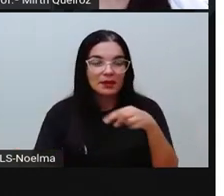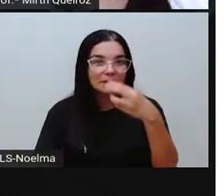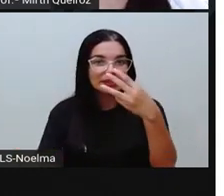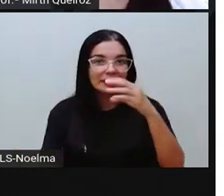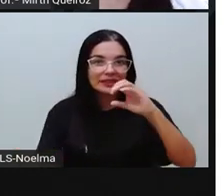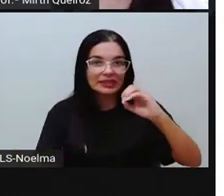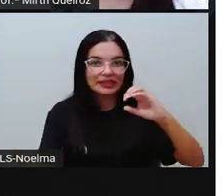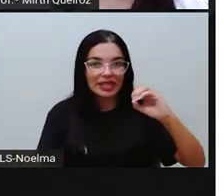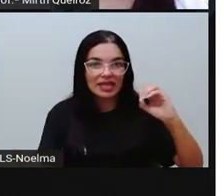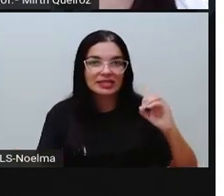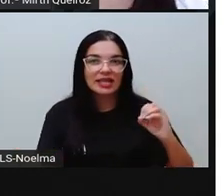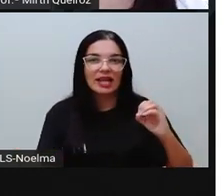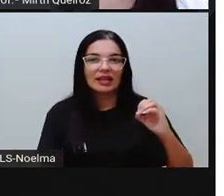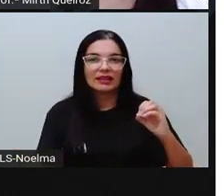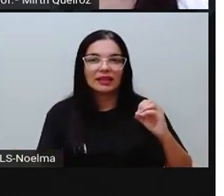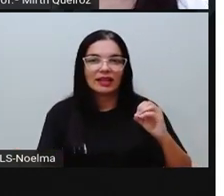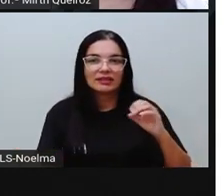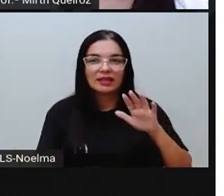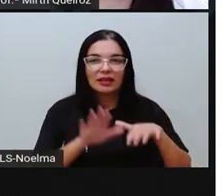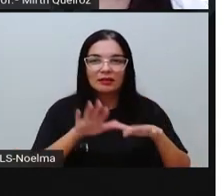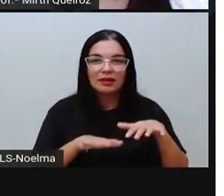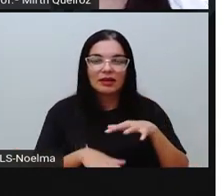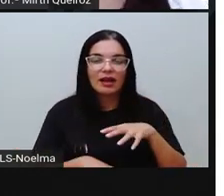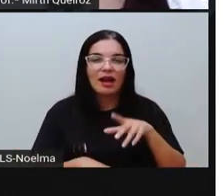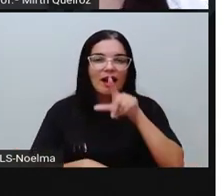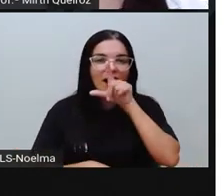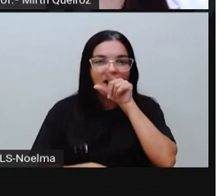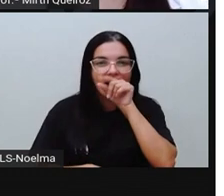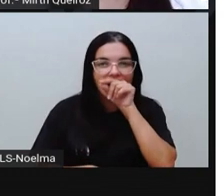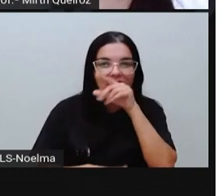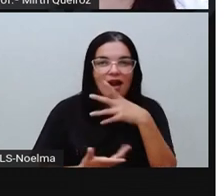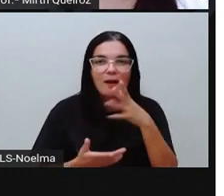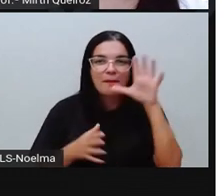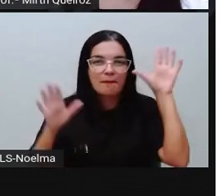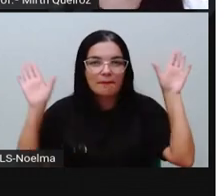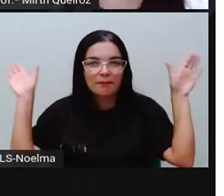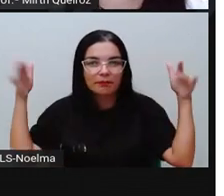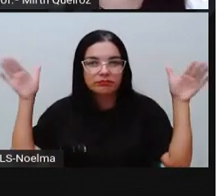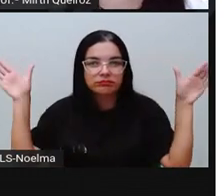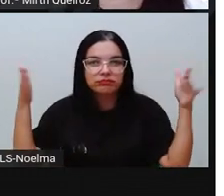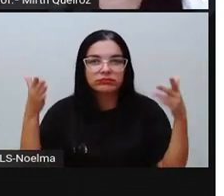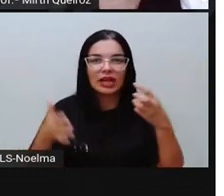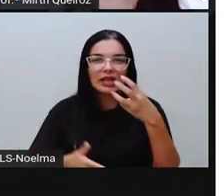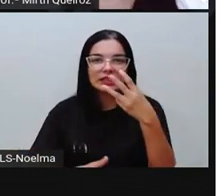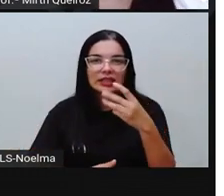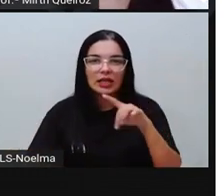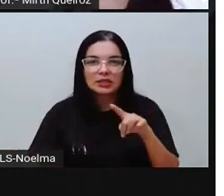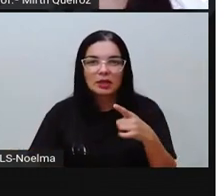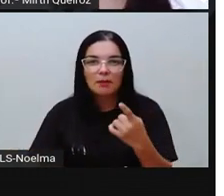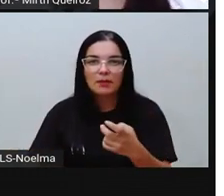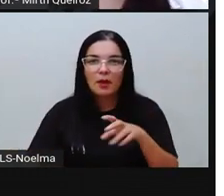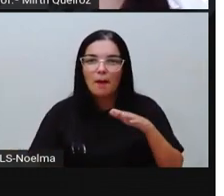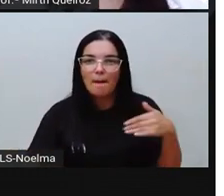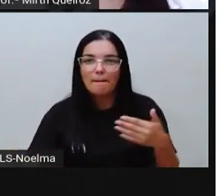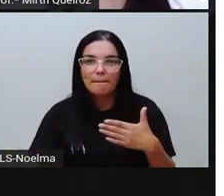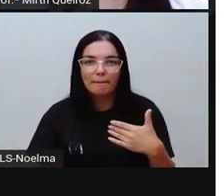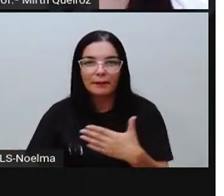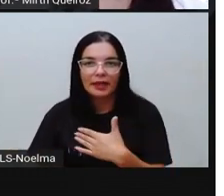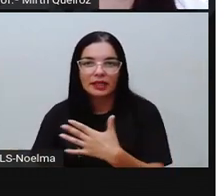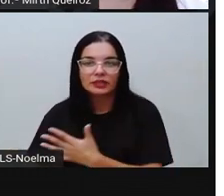aves, 3.000 espécies de peixes, 427 espécies de anfíbios,